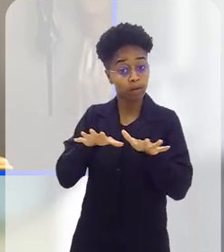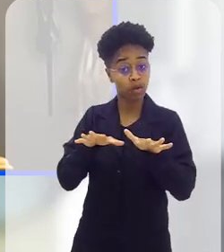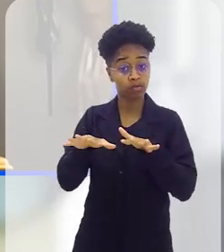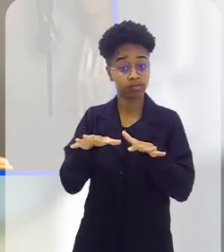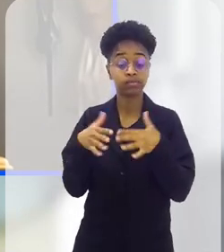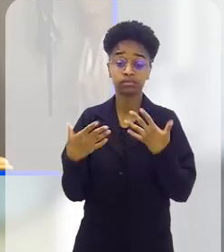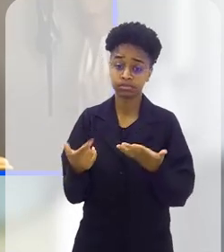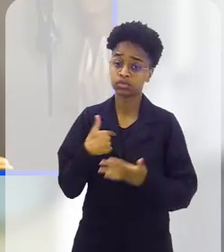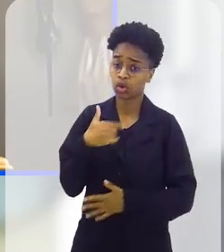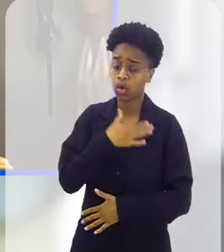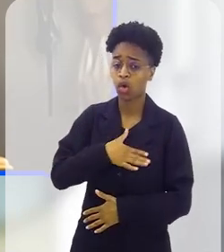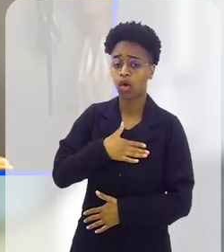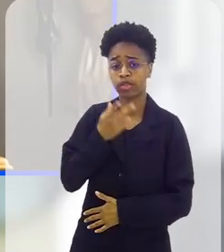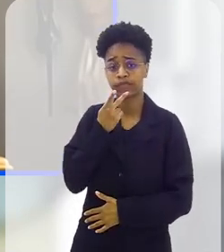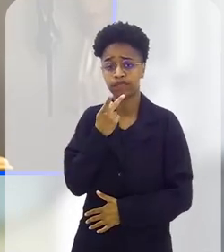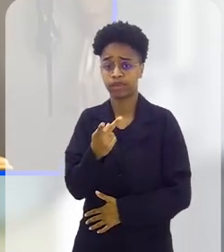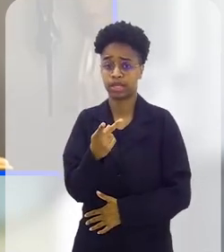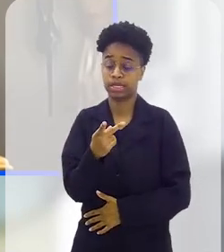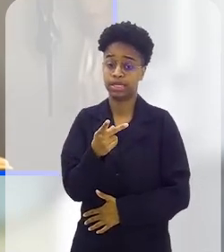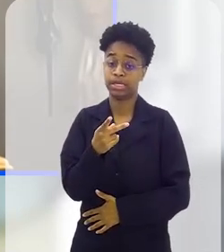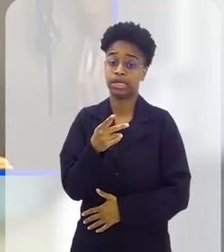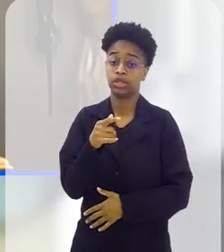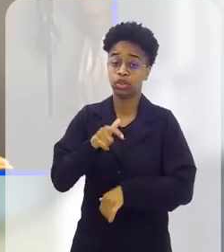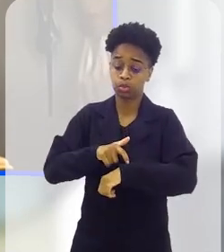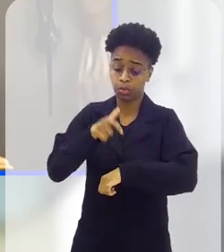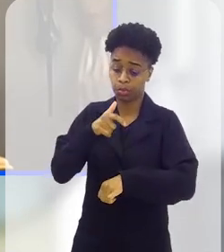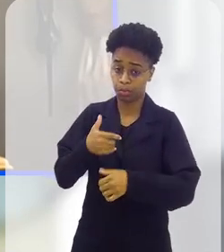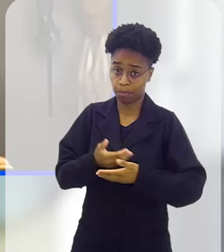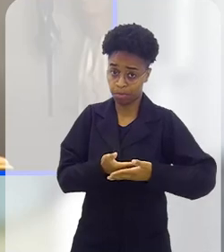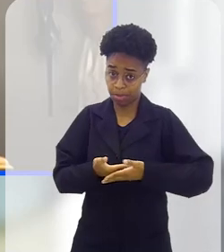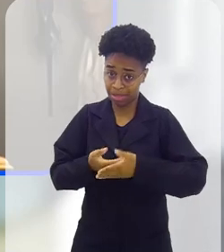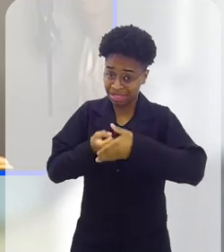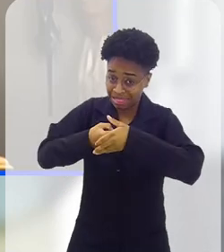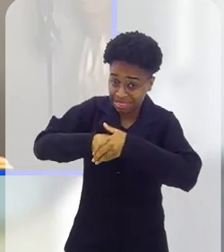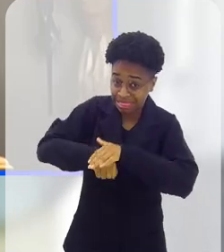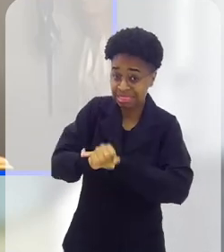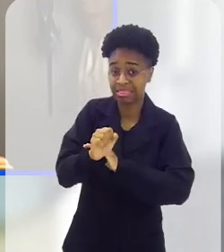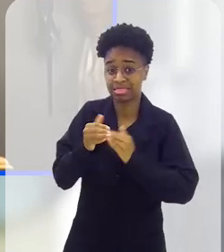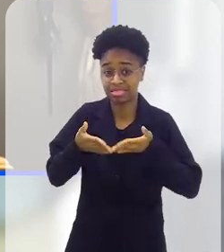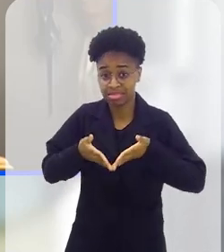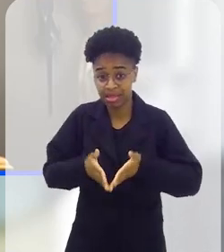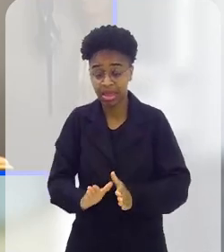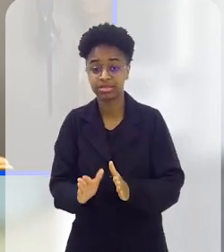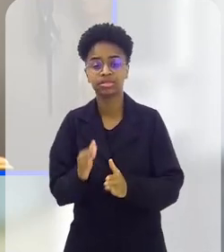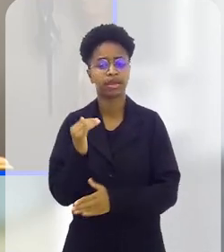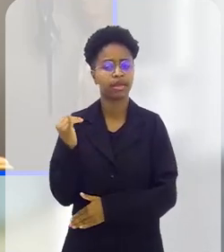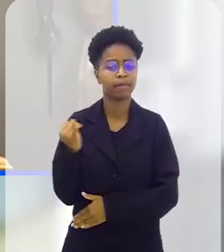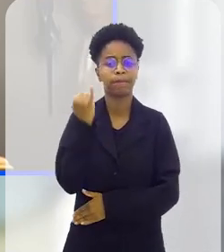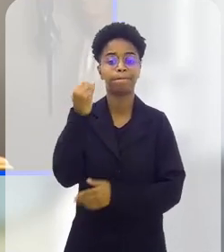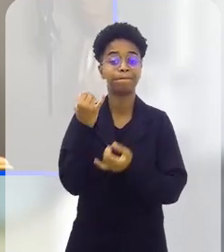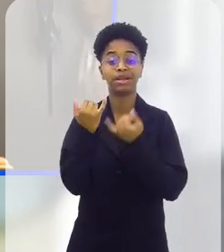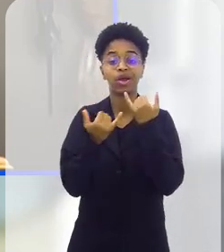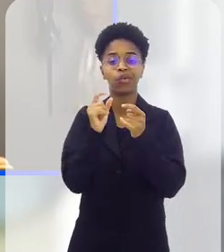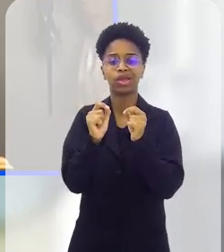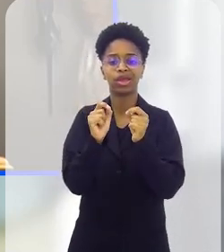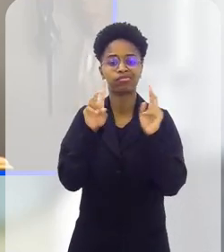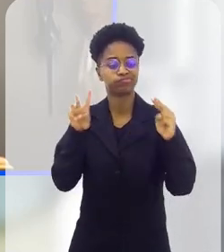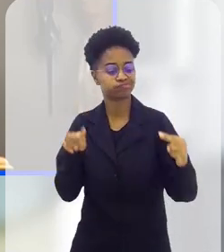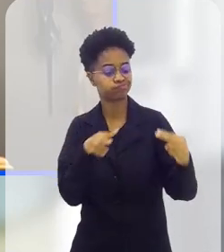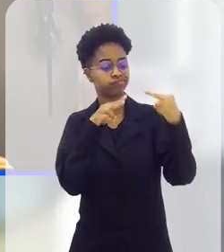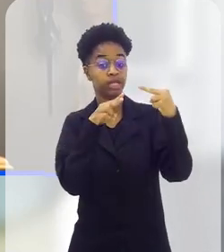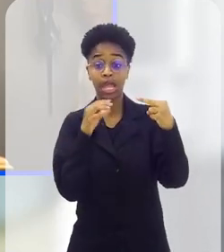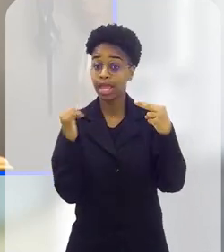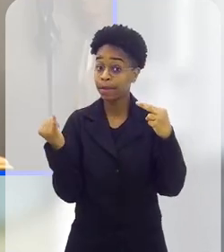ali. E eu gosto muito de falar, assim, o bebê quando nasce, assim, a preciosidade que é o brincar com os olhos.